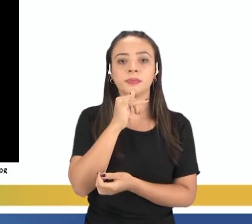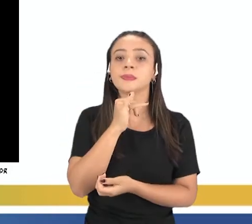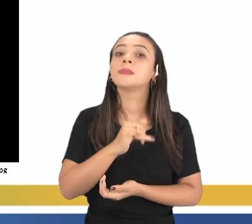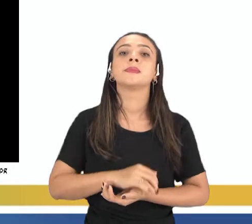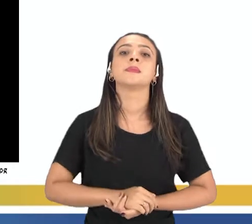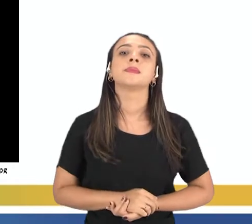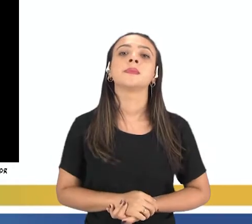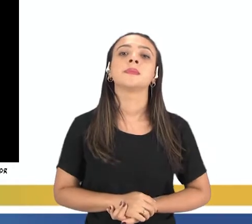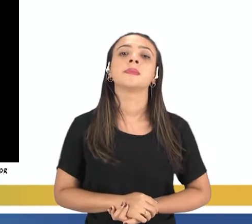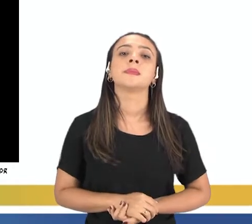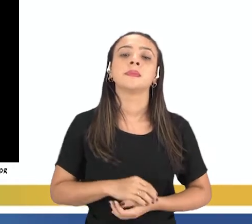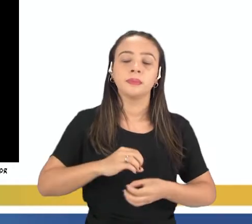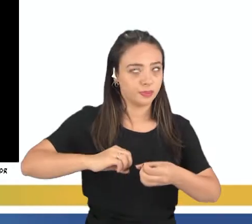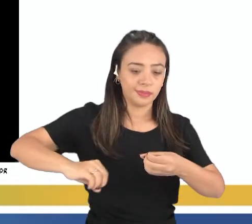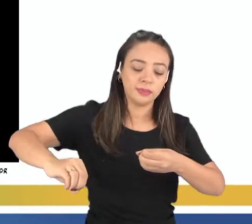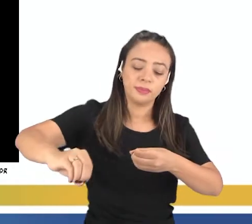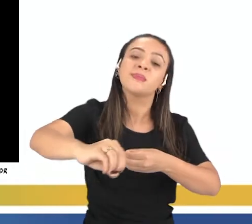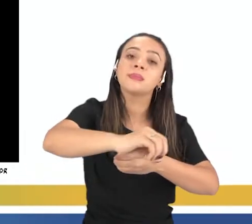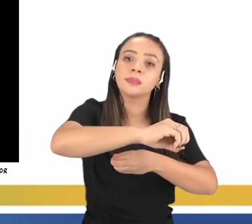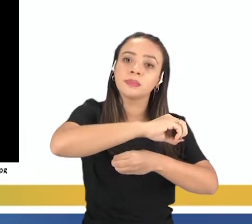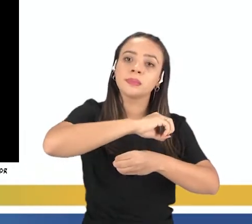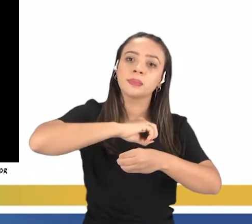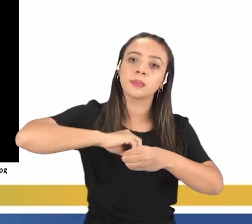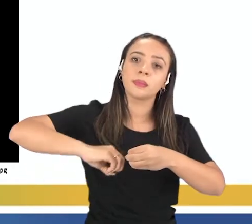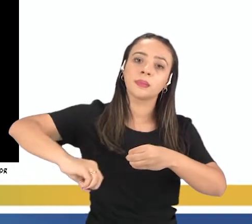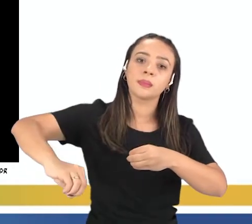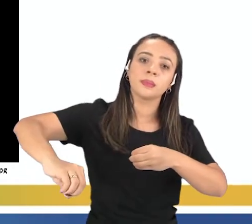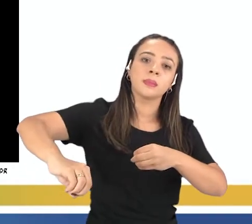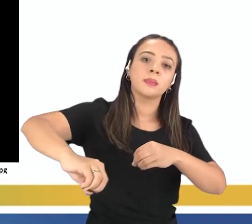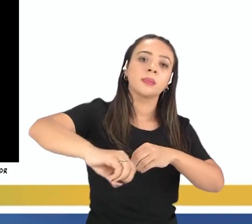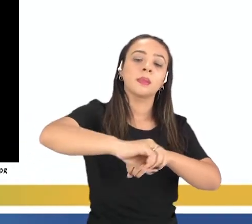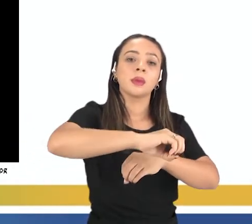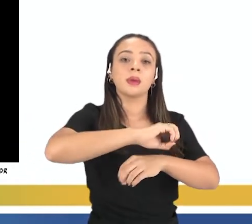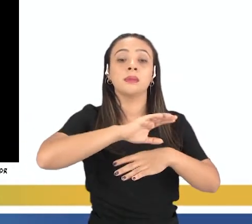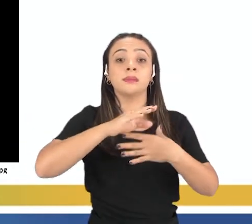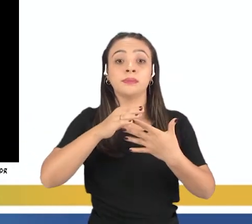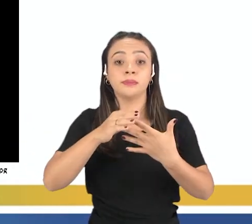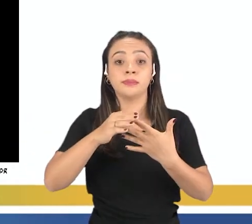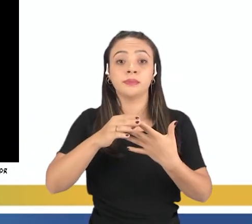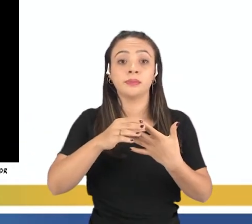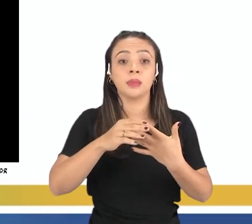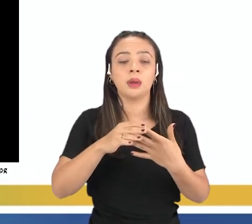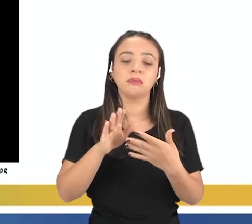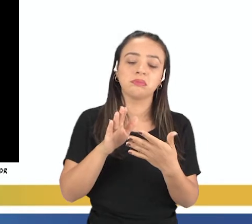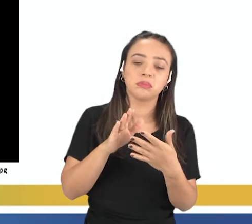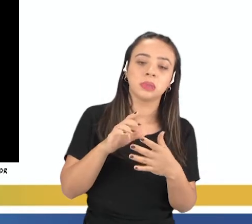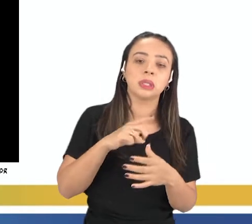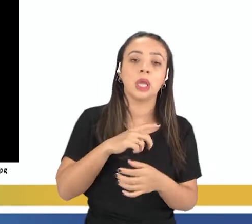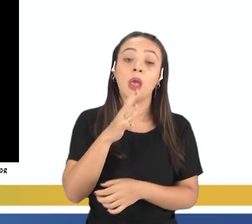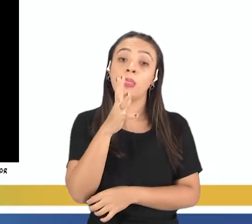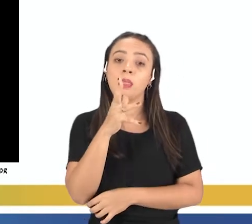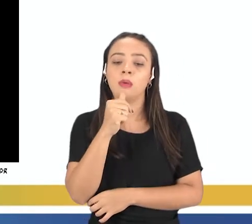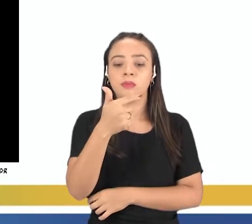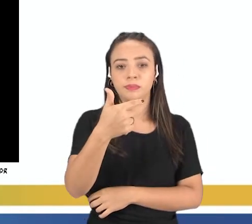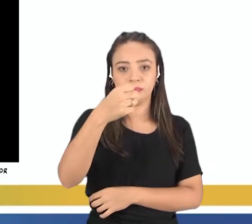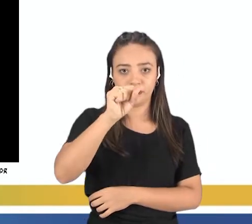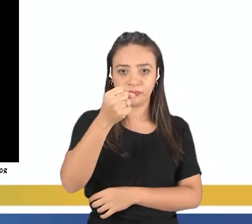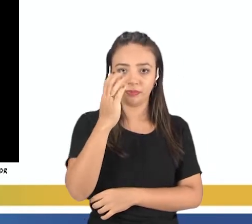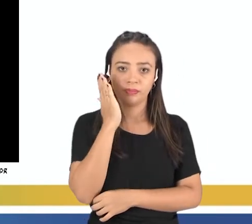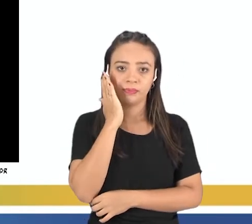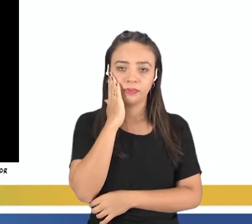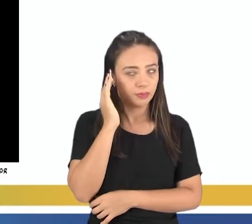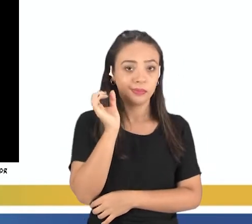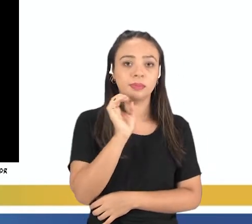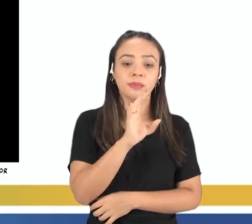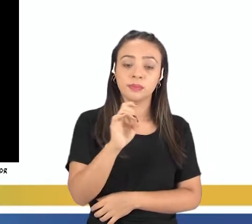nova e crescente. É um ciclo, tá? Como a translação da Lua dura mais ou menos 28 dias, cada fase